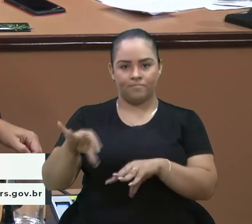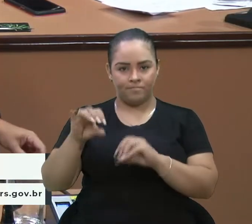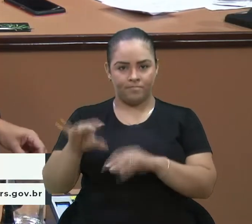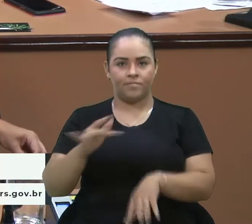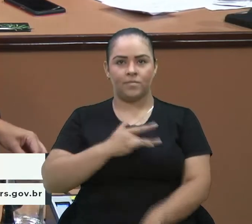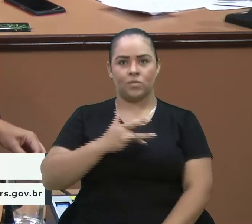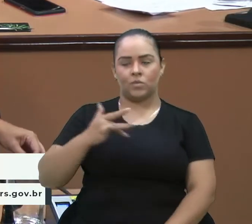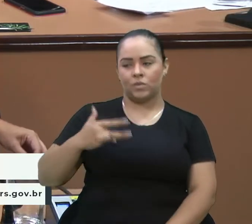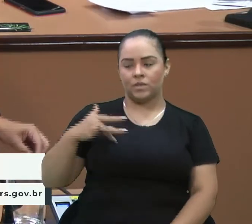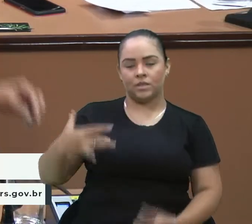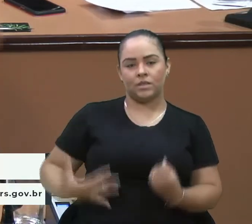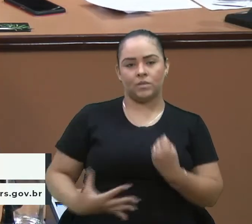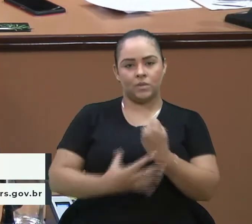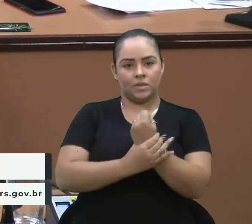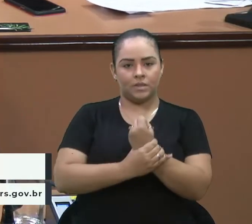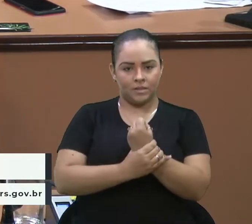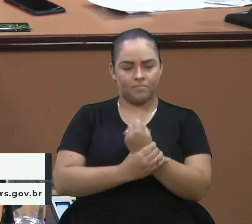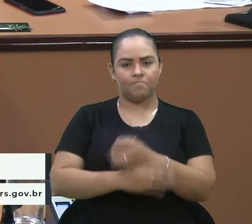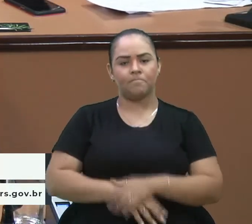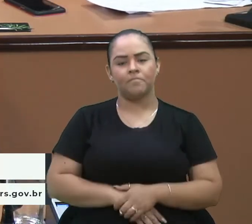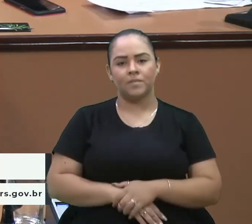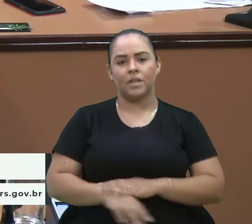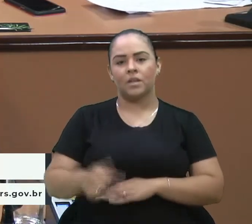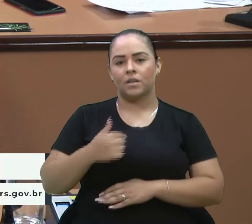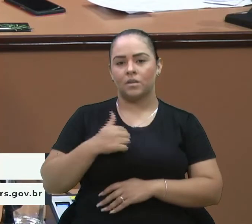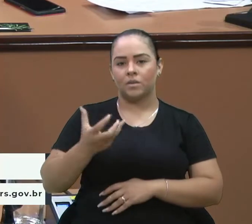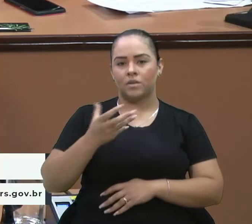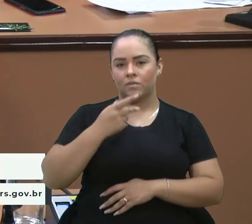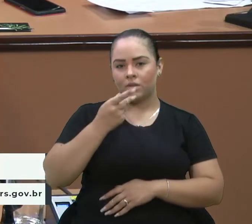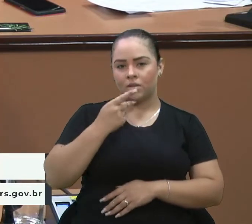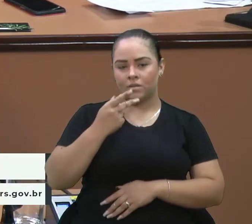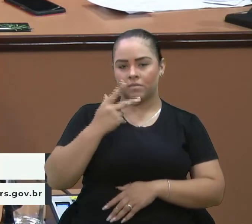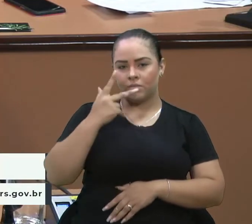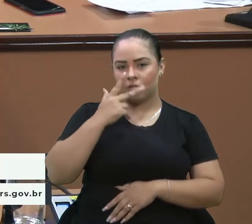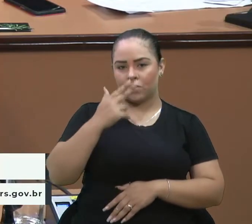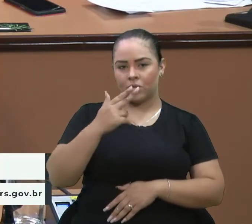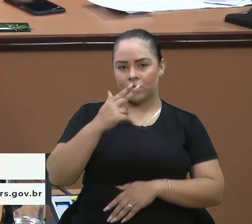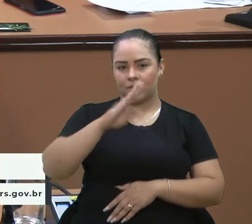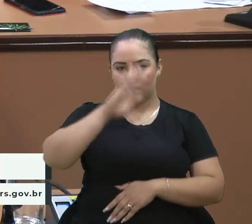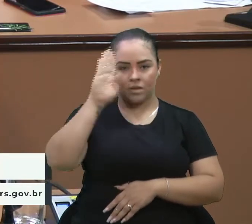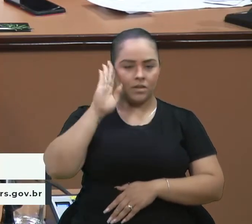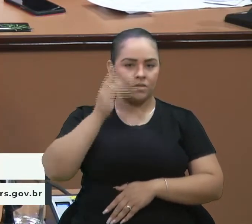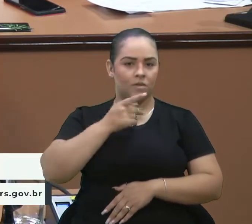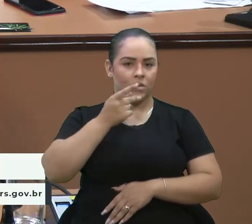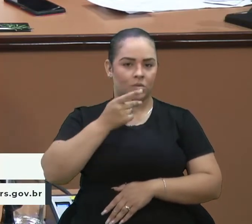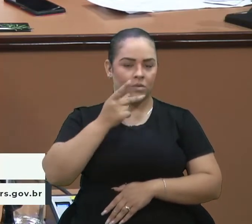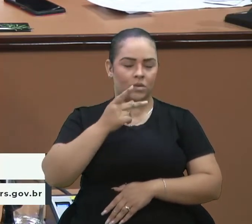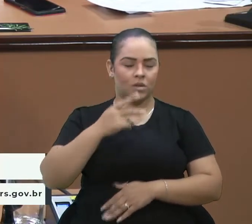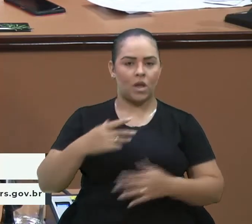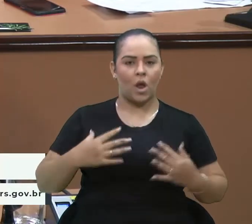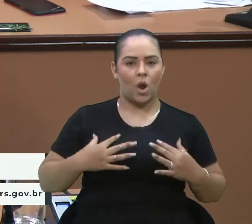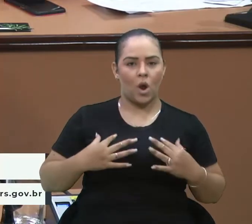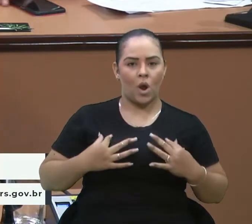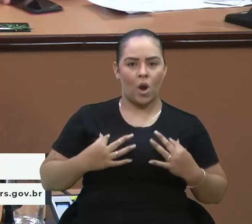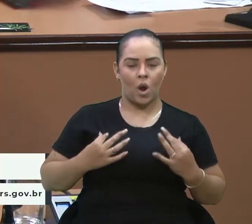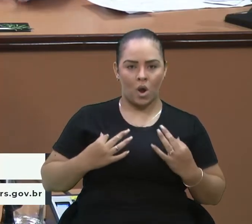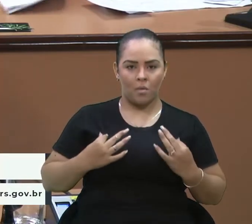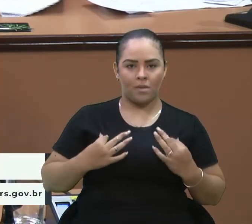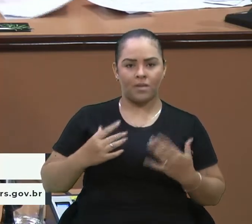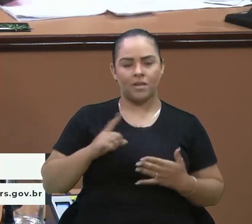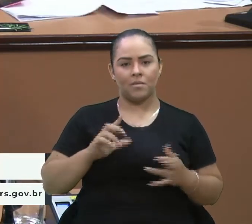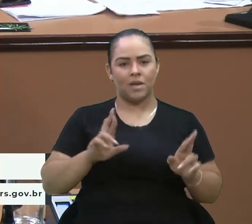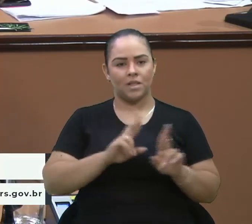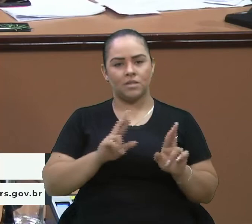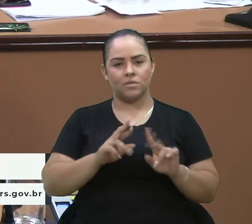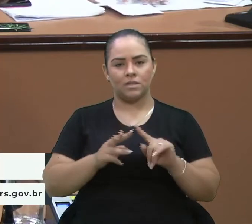saúde e segurança. E aí eu só queria fazer esse reforço ao que o vereador Bressan falou, que o uniforme tem uma relação com esses três